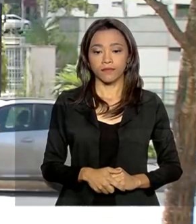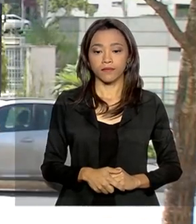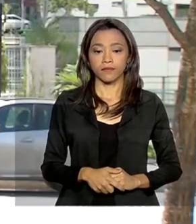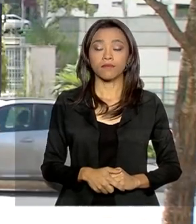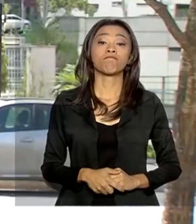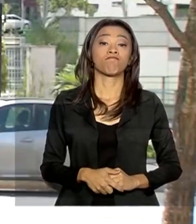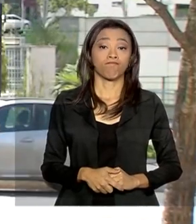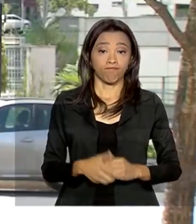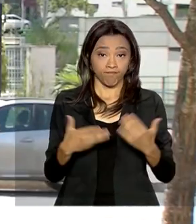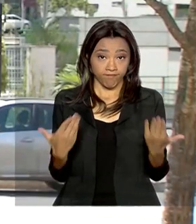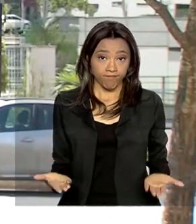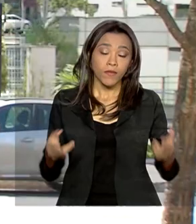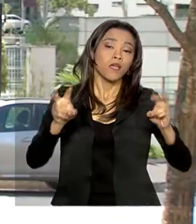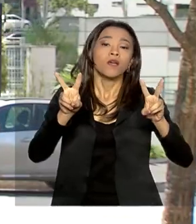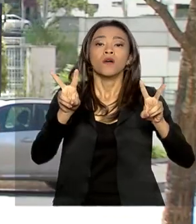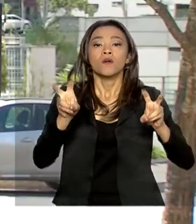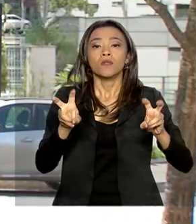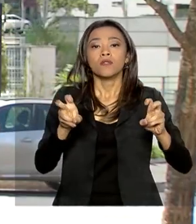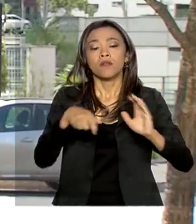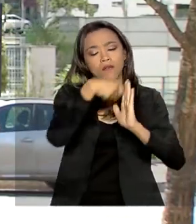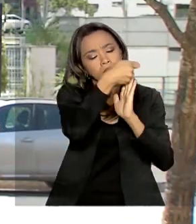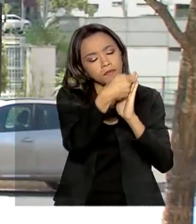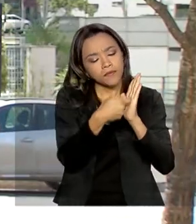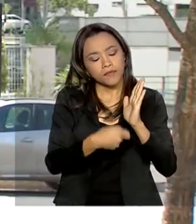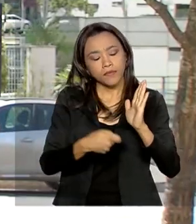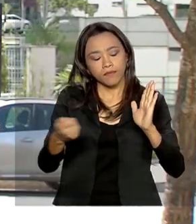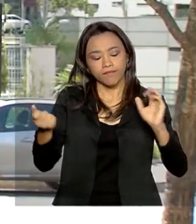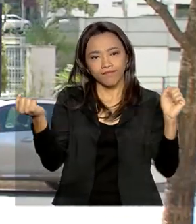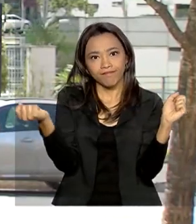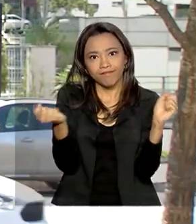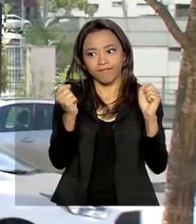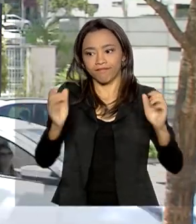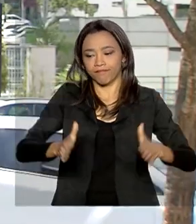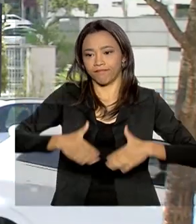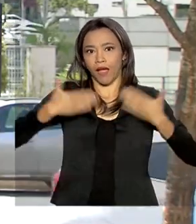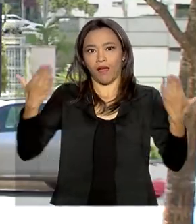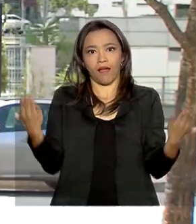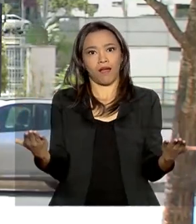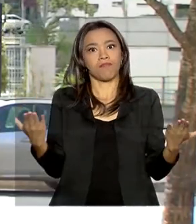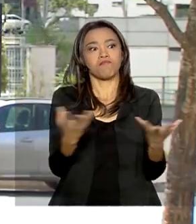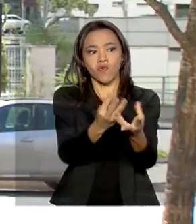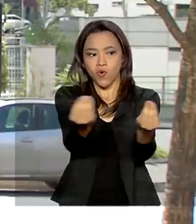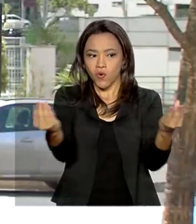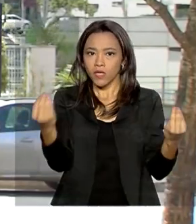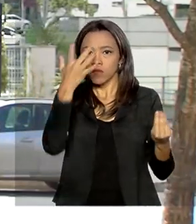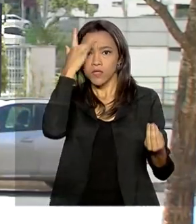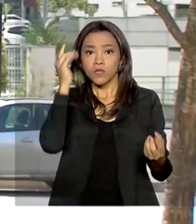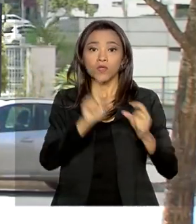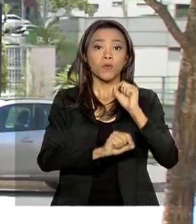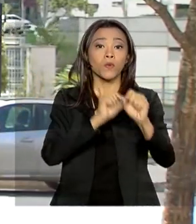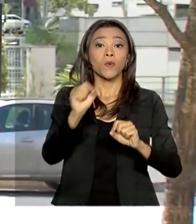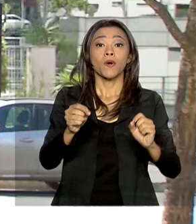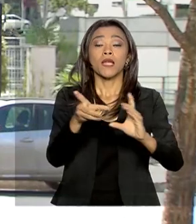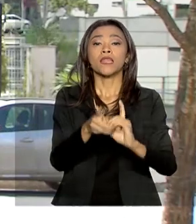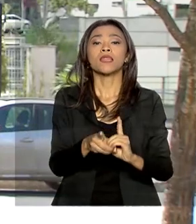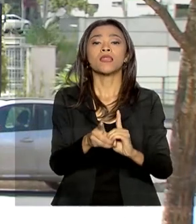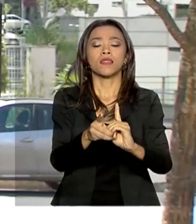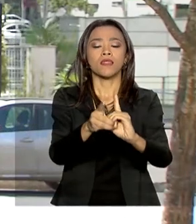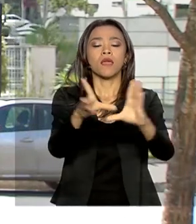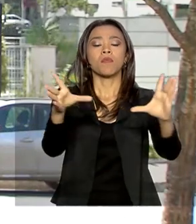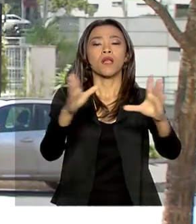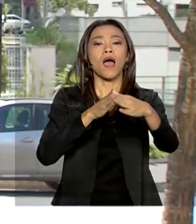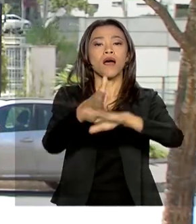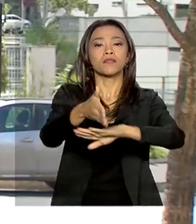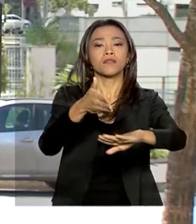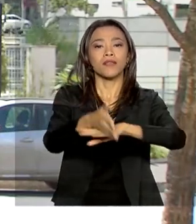Olha, o tema da redação também surpreendeu muita gente, tratando da democratização do acesso ao cinema no